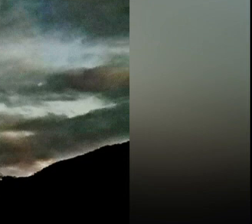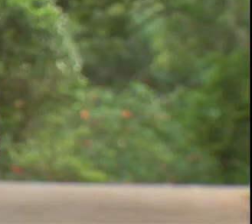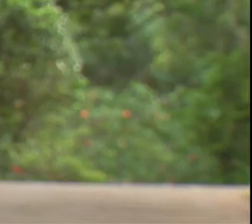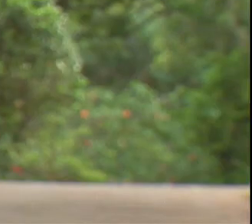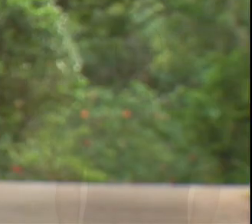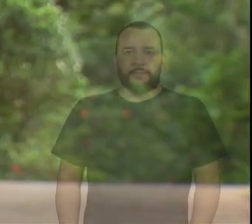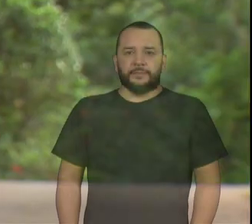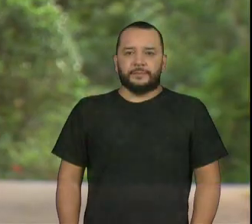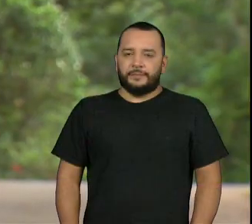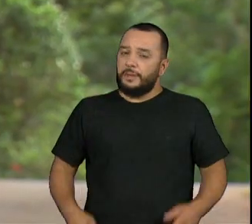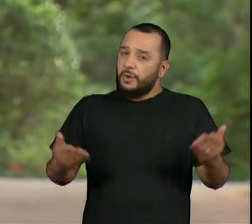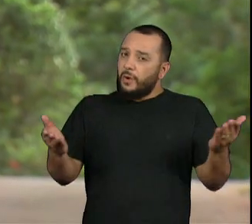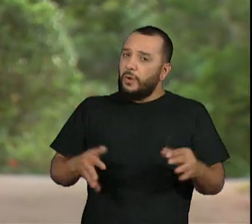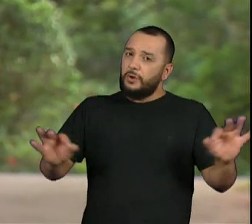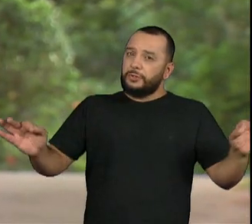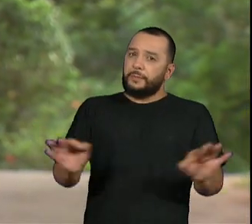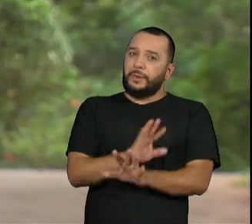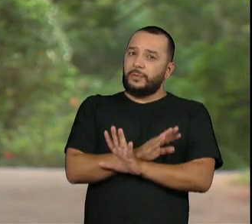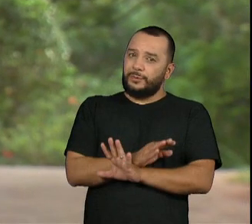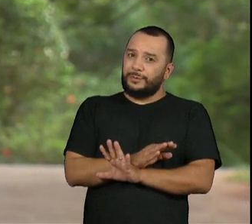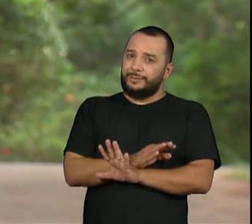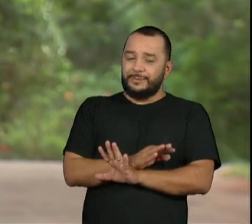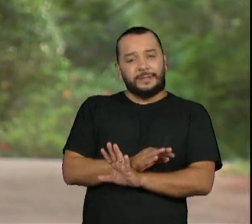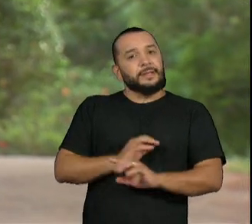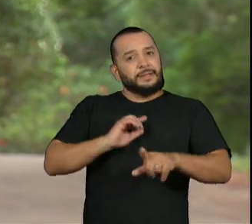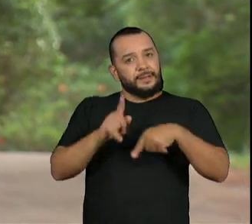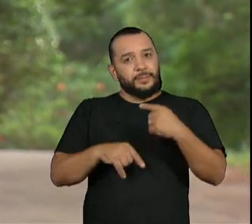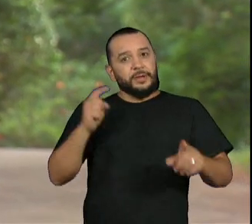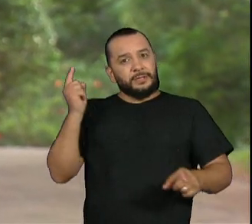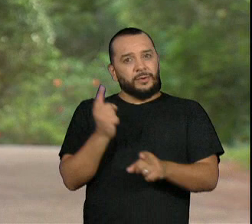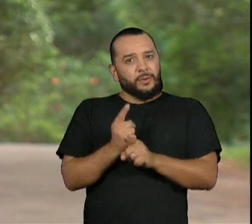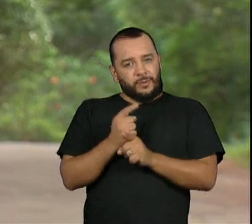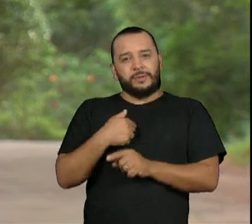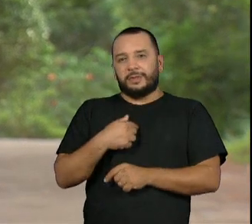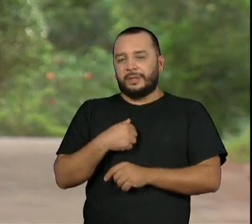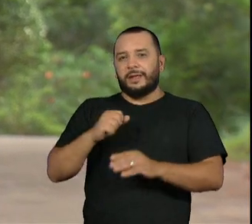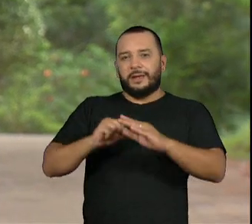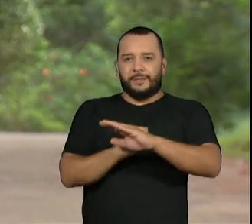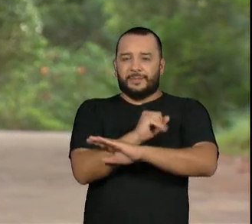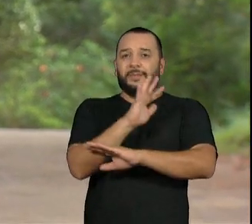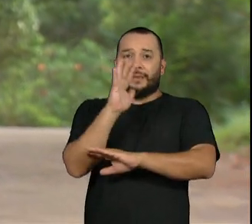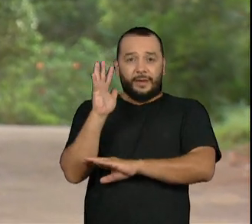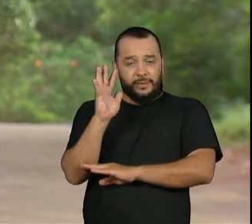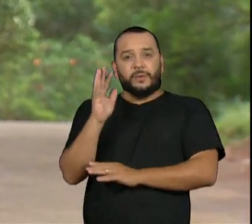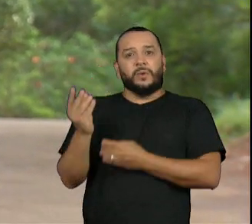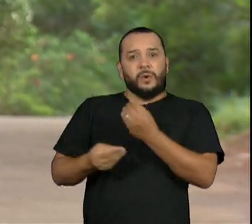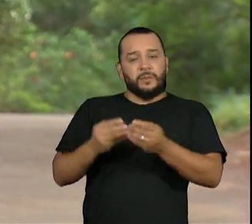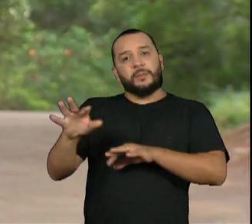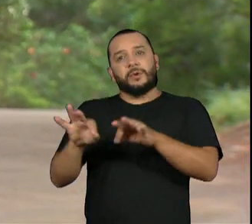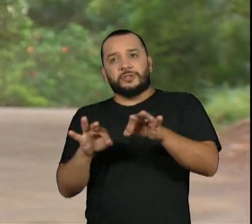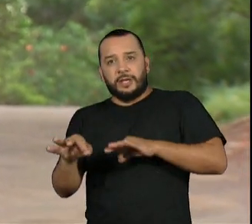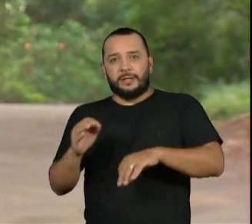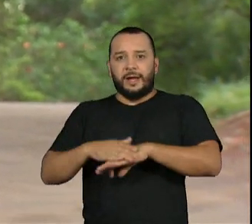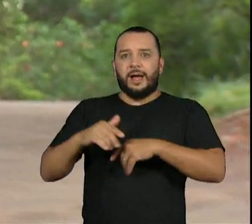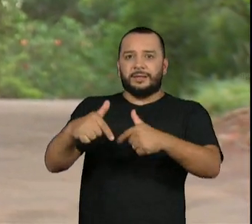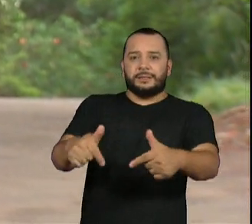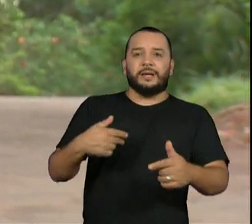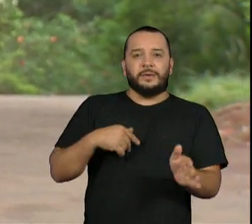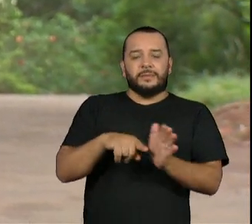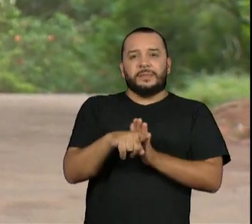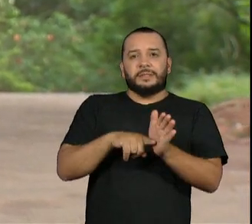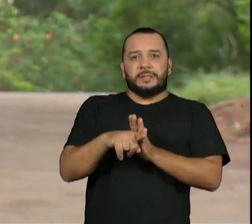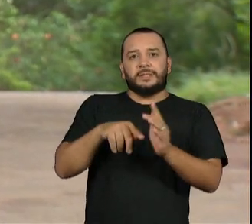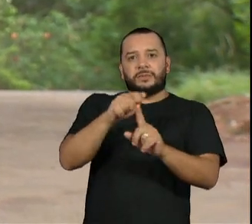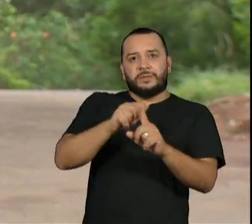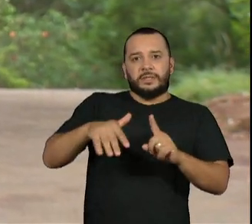E por hoje é só. A gente se encontra no próximo Repórter Eco com mais projetos, ações e pesquisas por